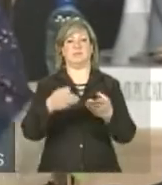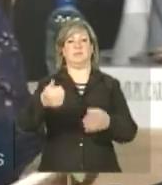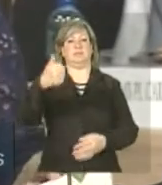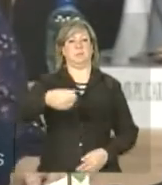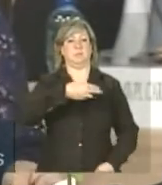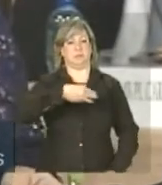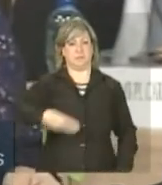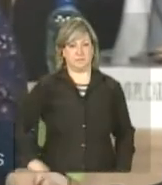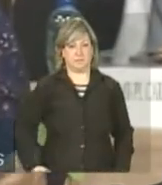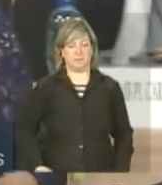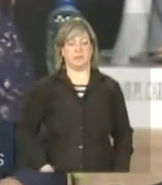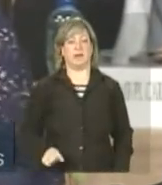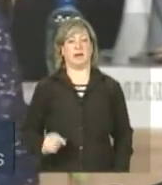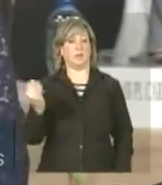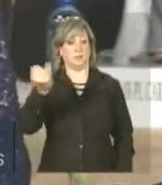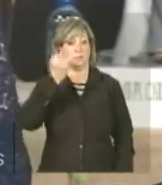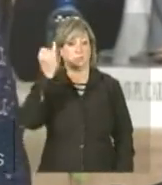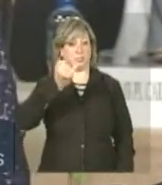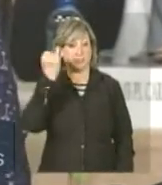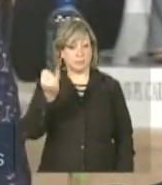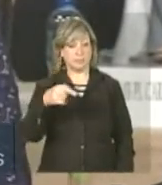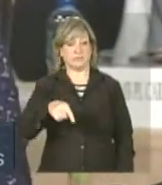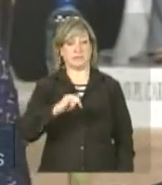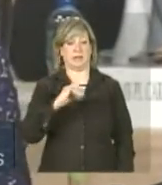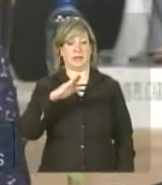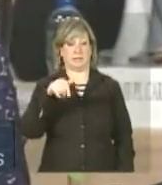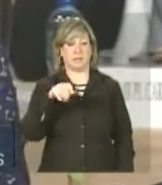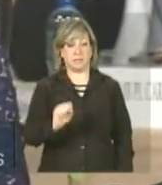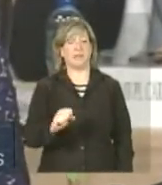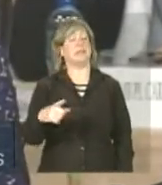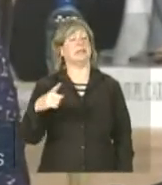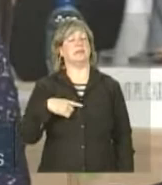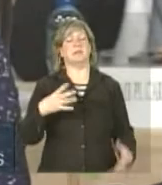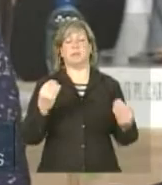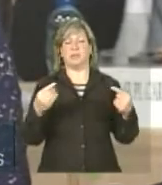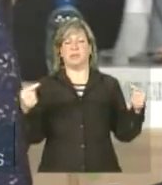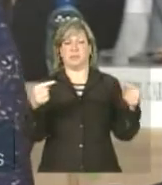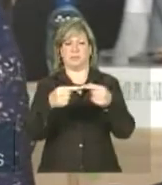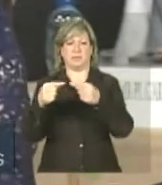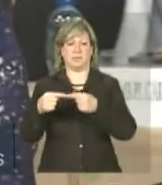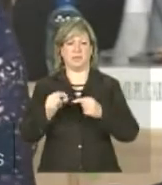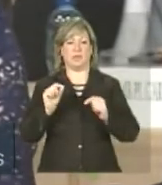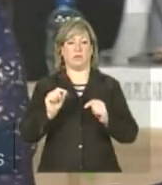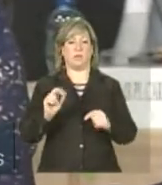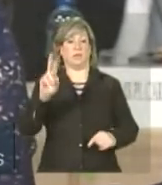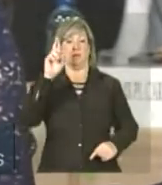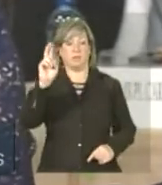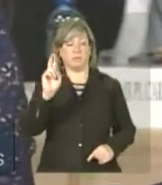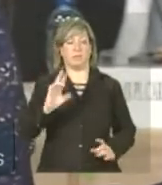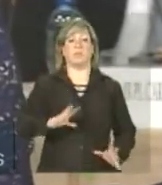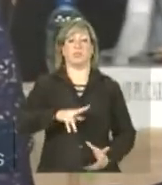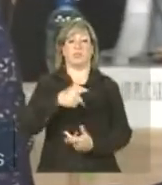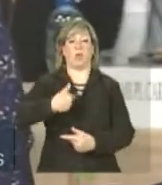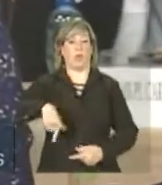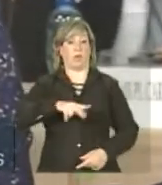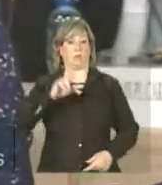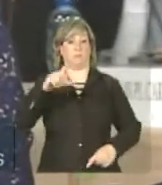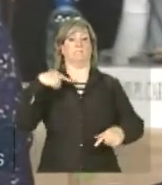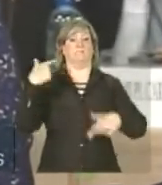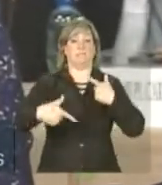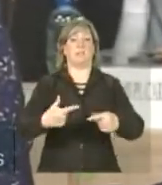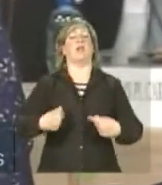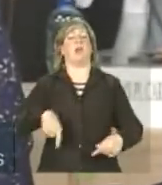Primeiro-Ministro, a importância do IBAS tem muito a ver com o papel global que desempenhamos e